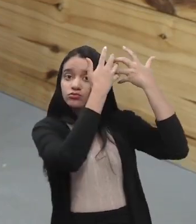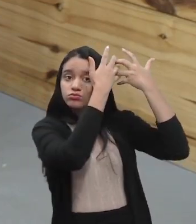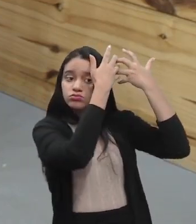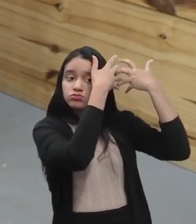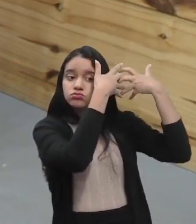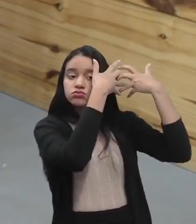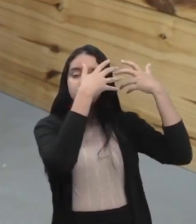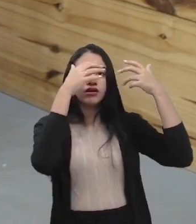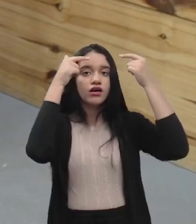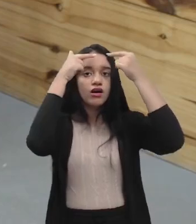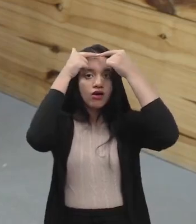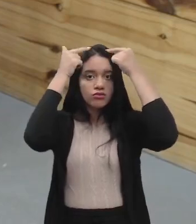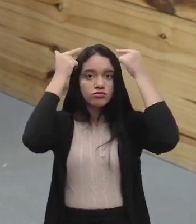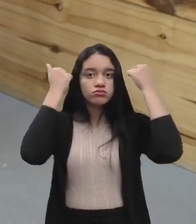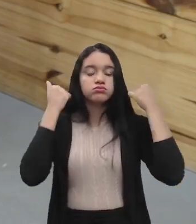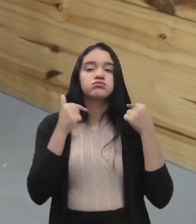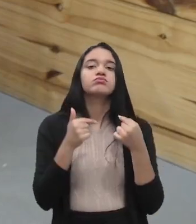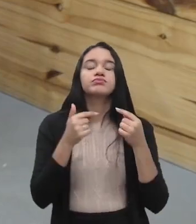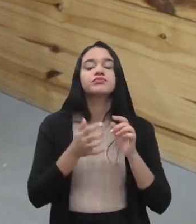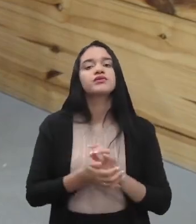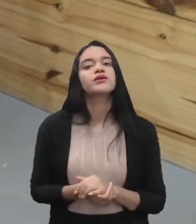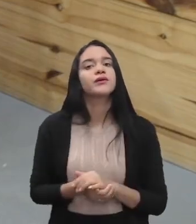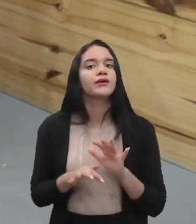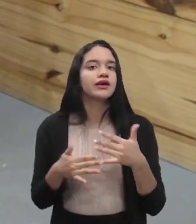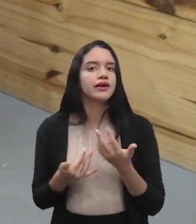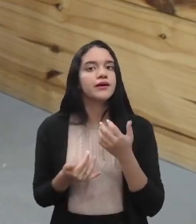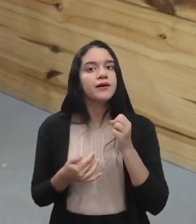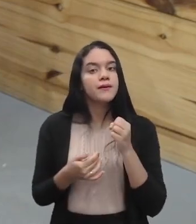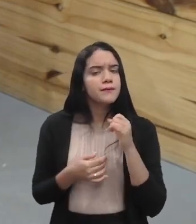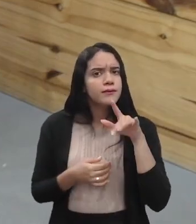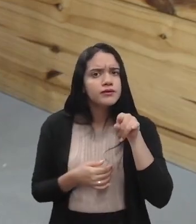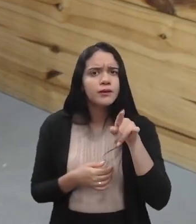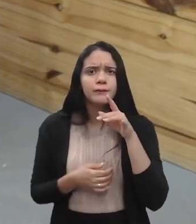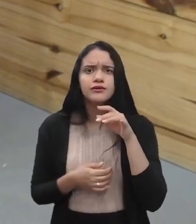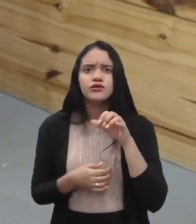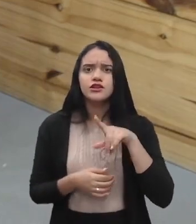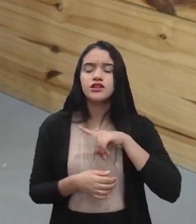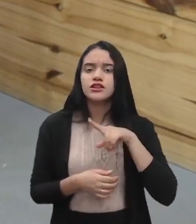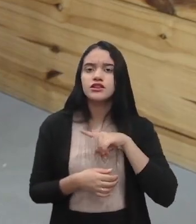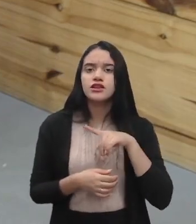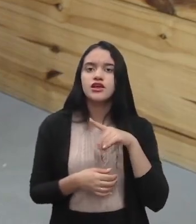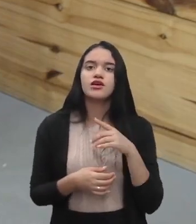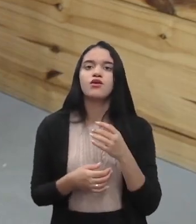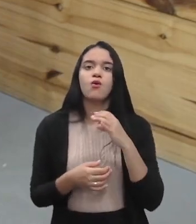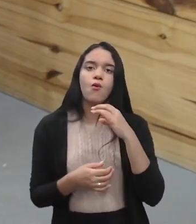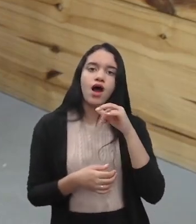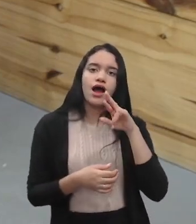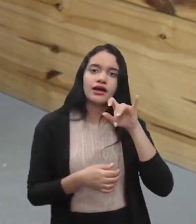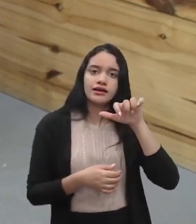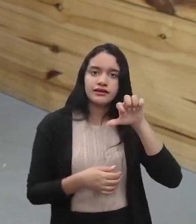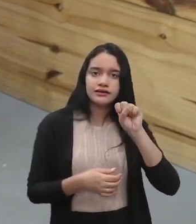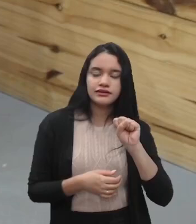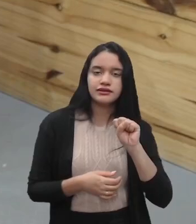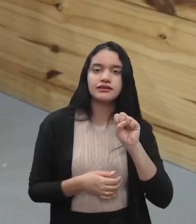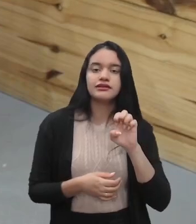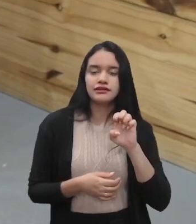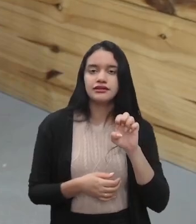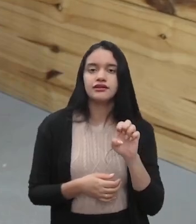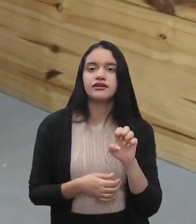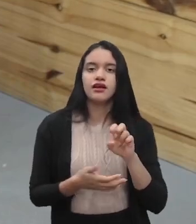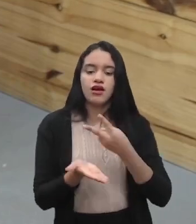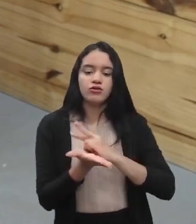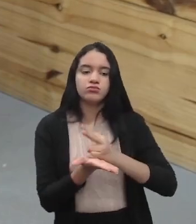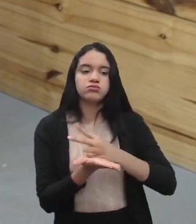exemplo, epilepsia, né, porque já pensou trabalhar em altura e ter uma crise, vai dar mais trabalho. Se ele estiver com cinto,